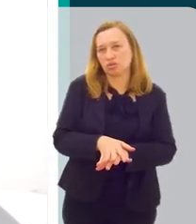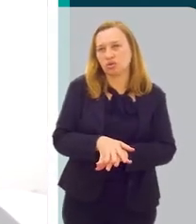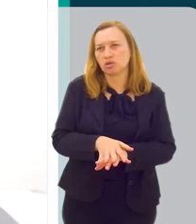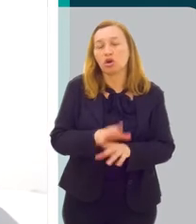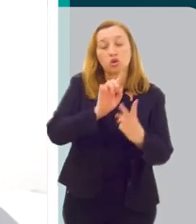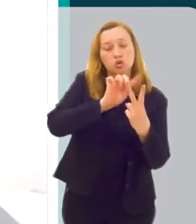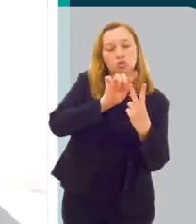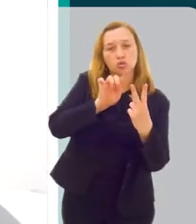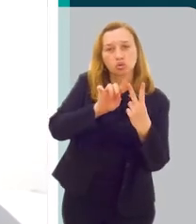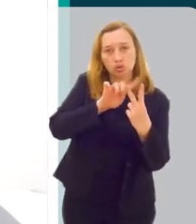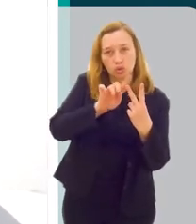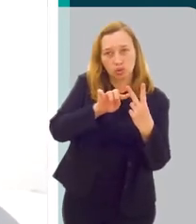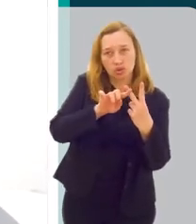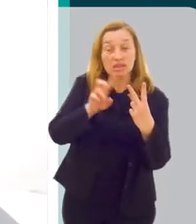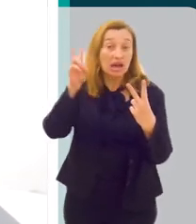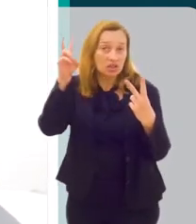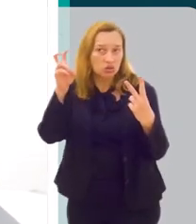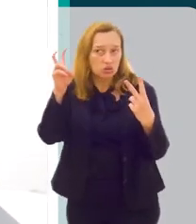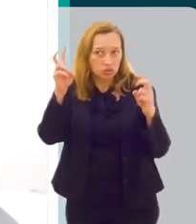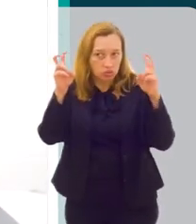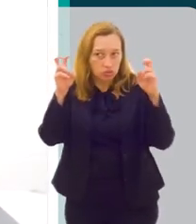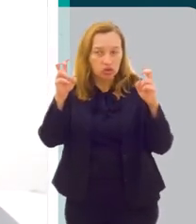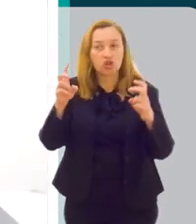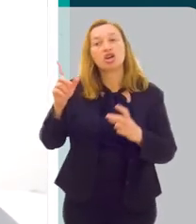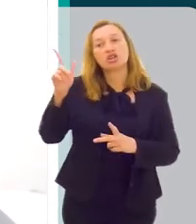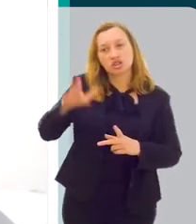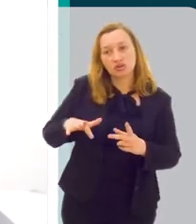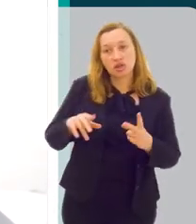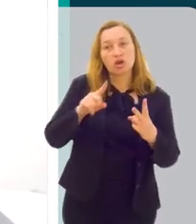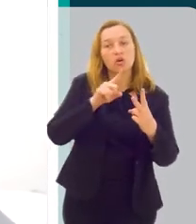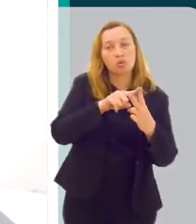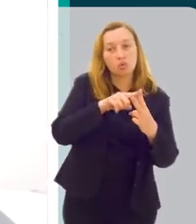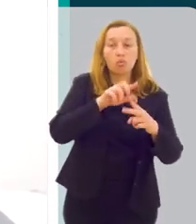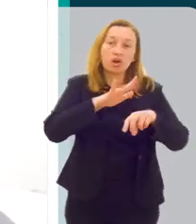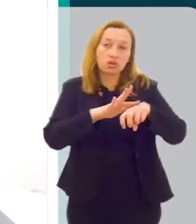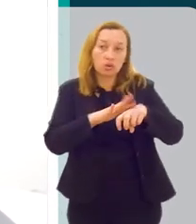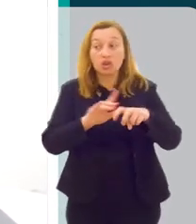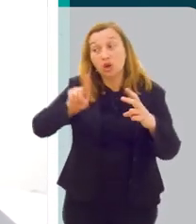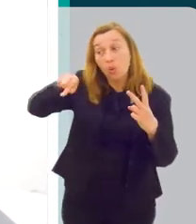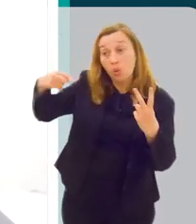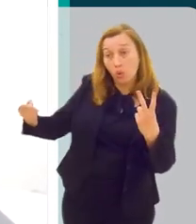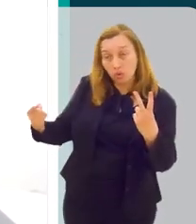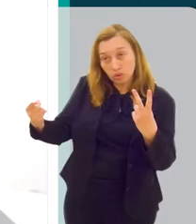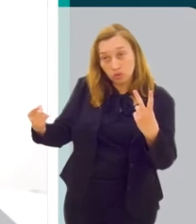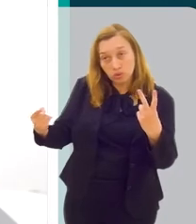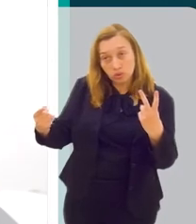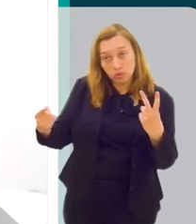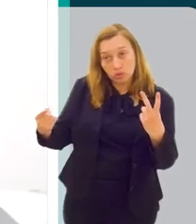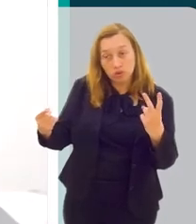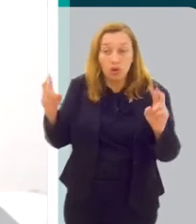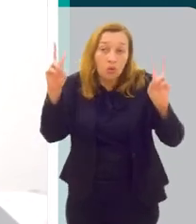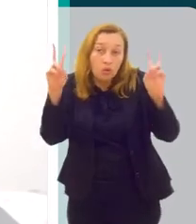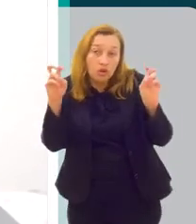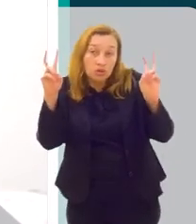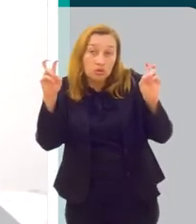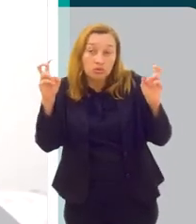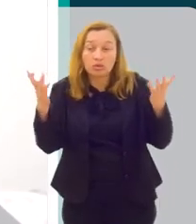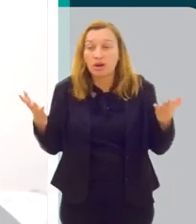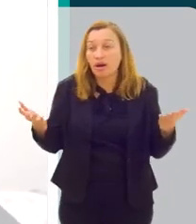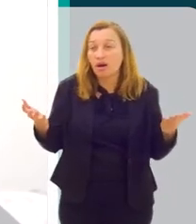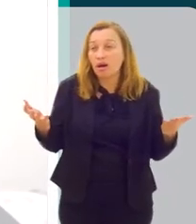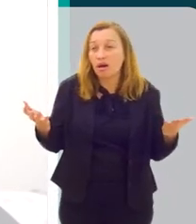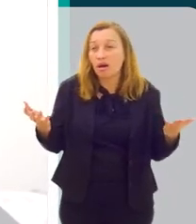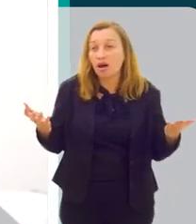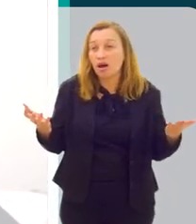sexual. São dois fatores diferentes. Um aborda a doença e outro, a gente aborda a